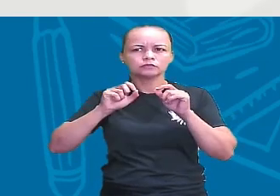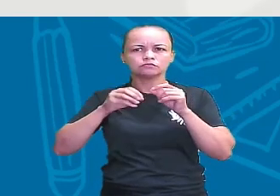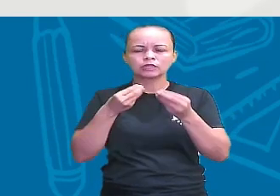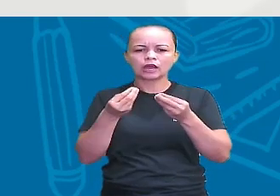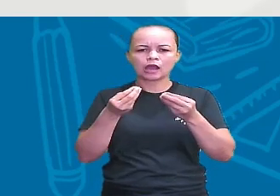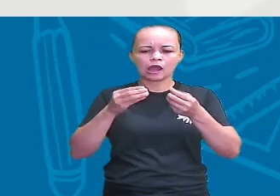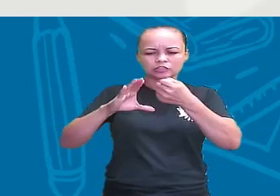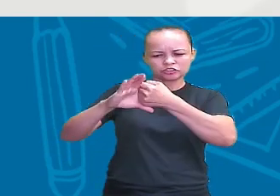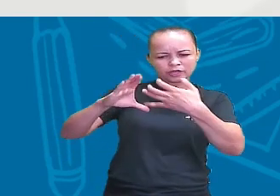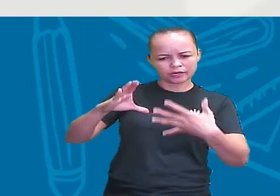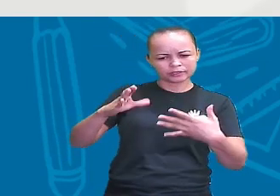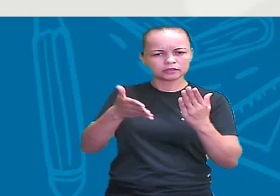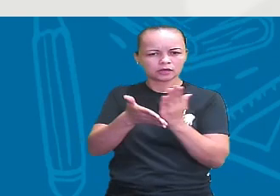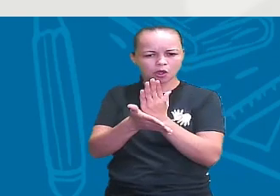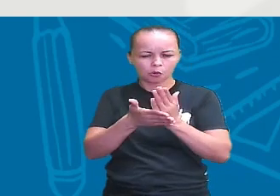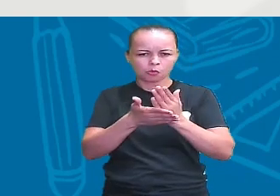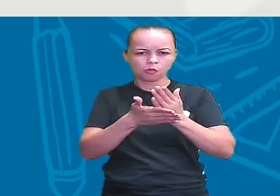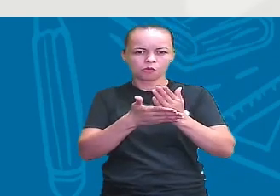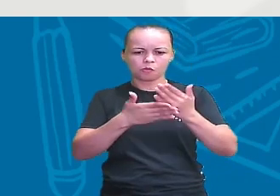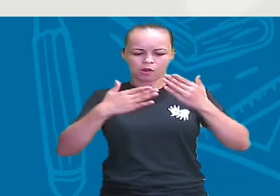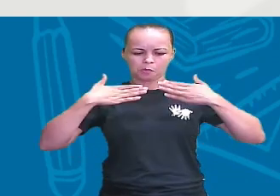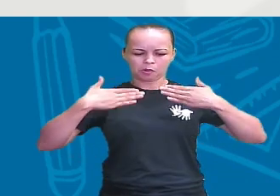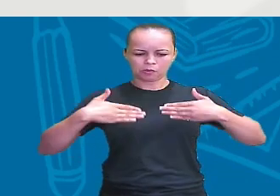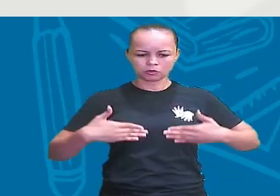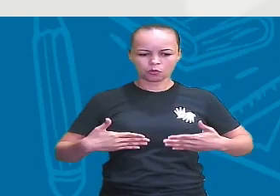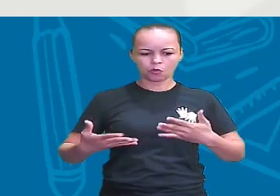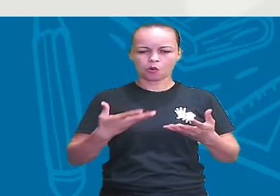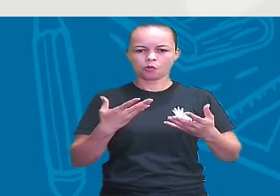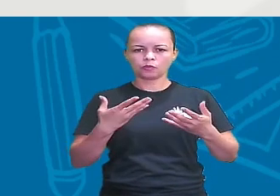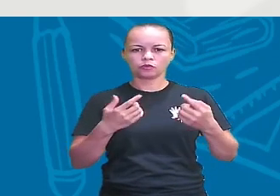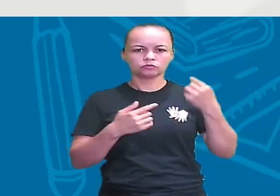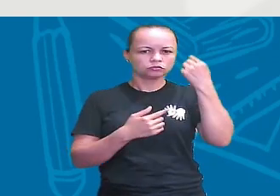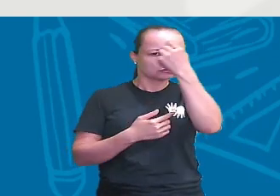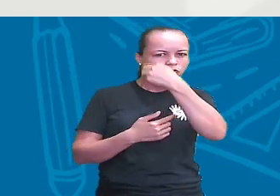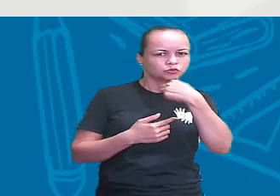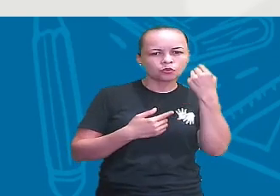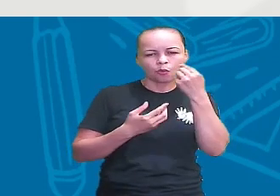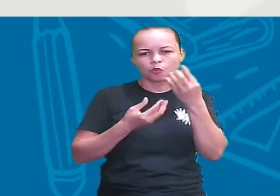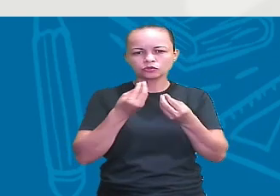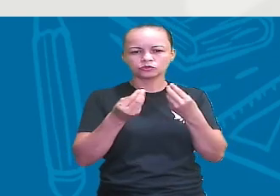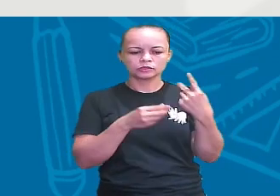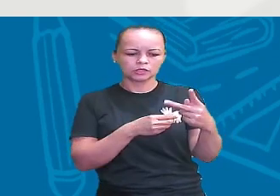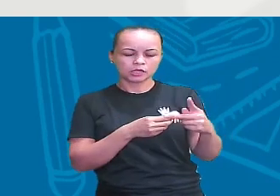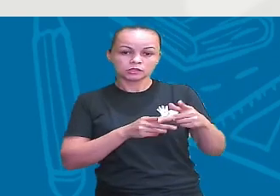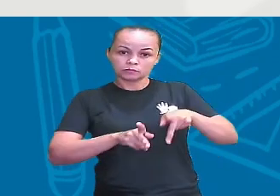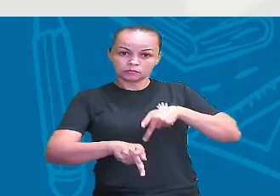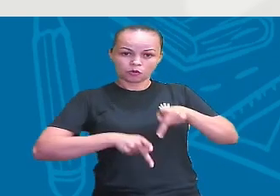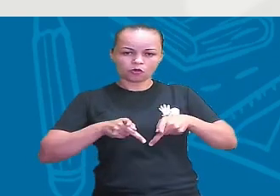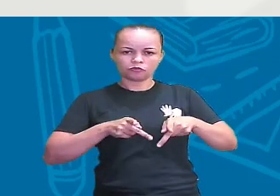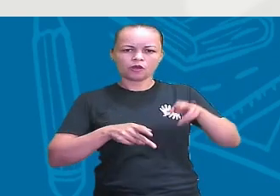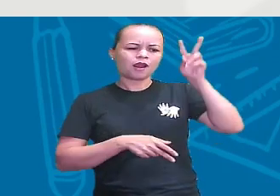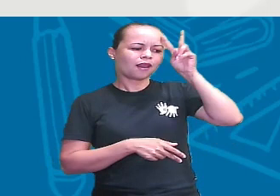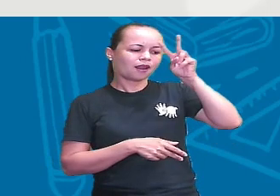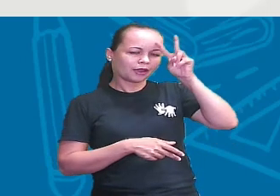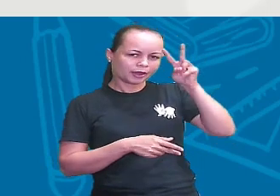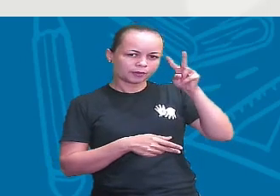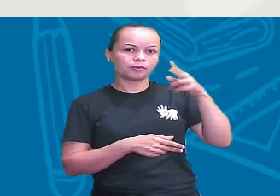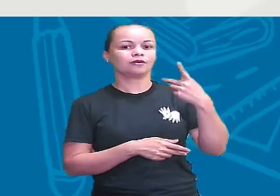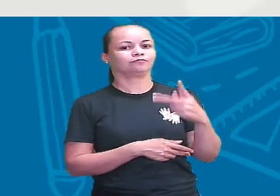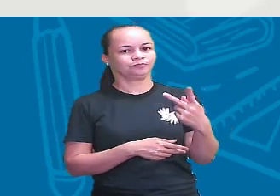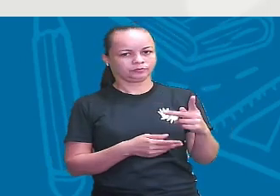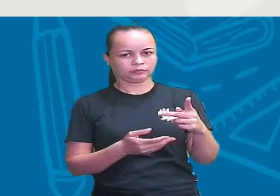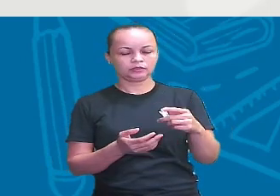algumas características físicas desses indígenas, desses povos ameríndios, lembra a esses povos aí,